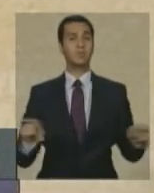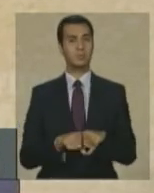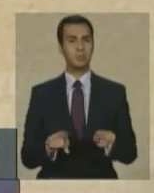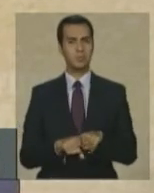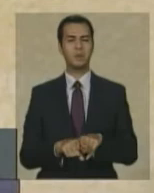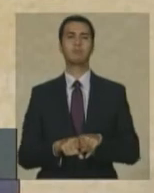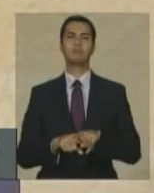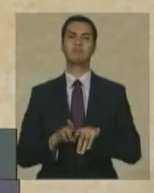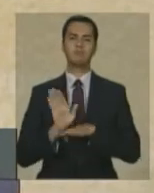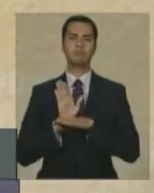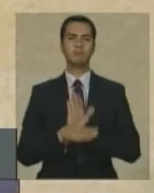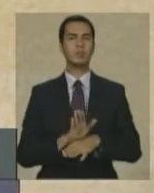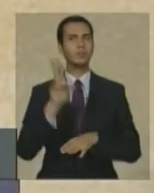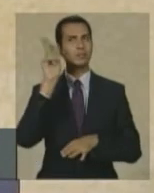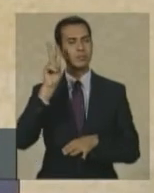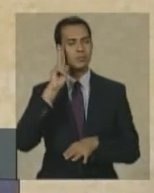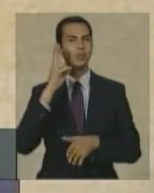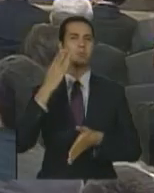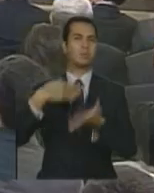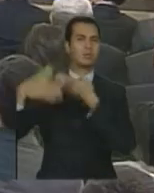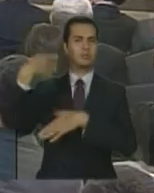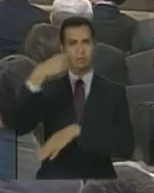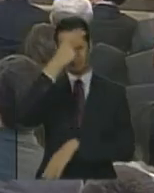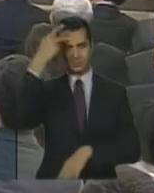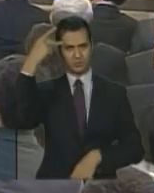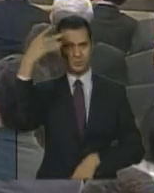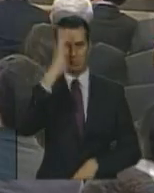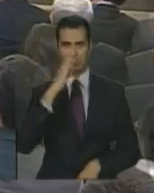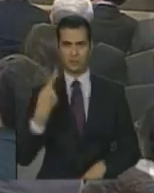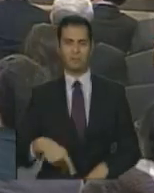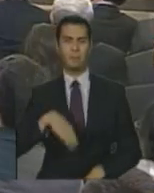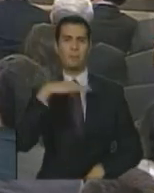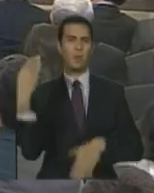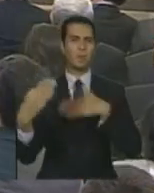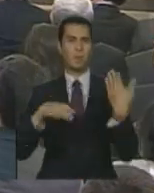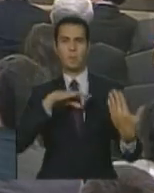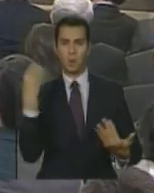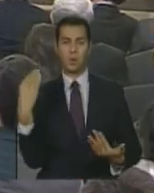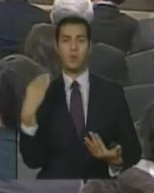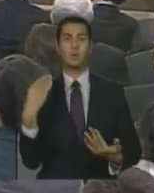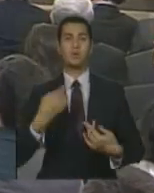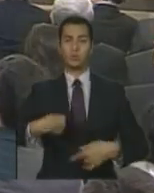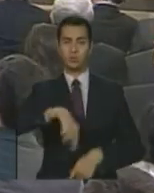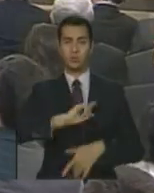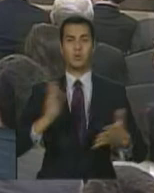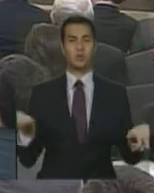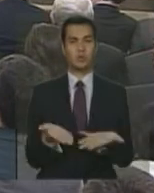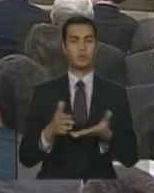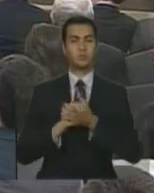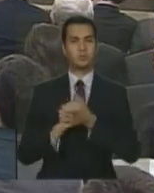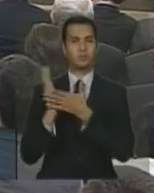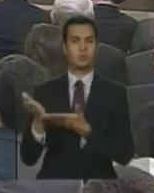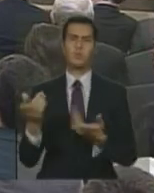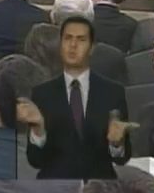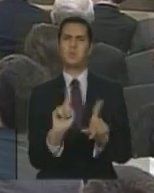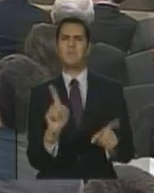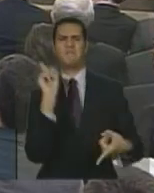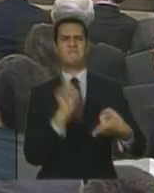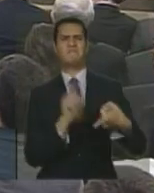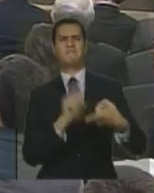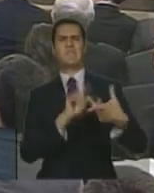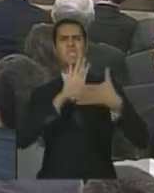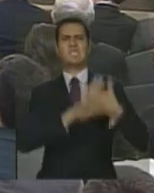morreram e que hoje nós homenageamos não com processos de vingança